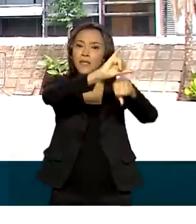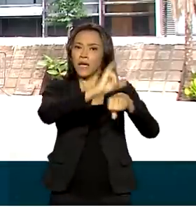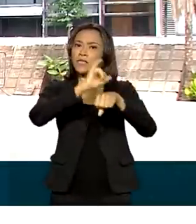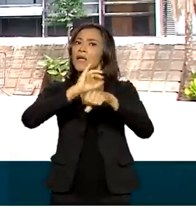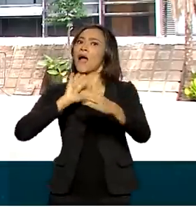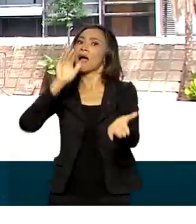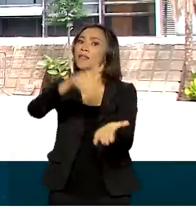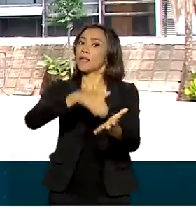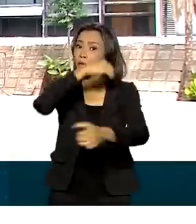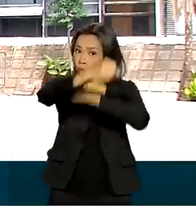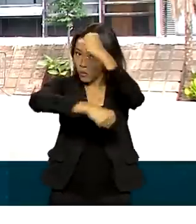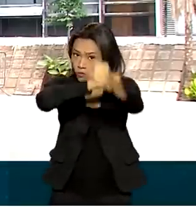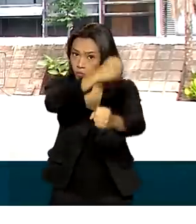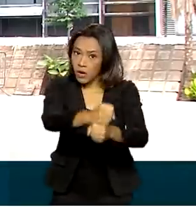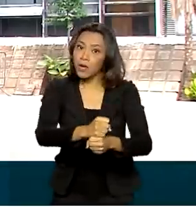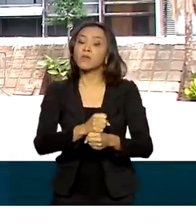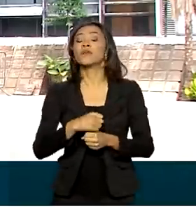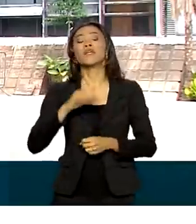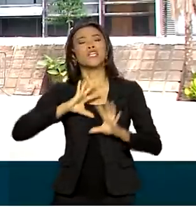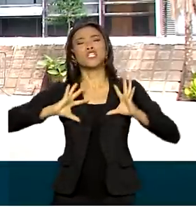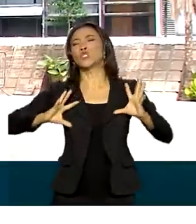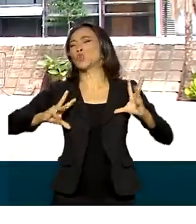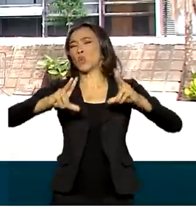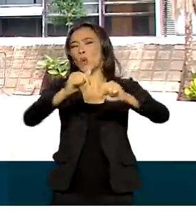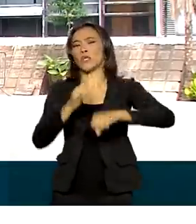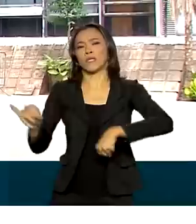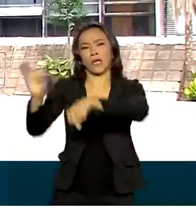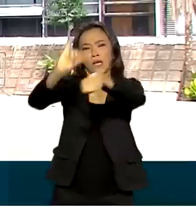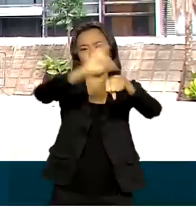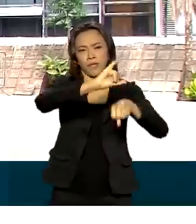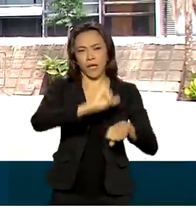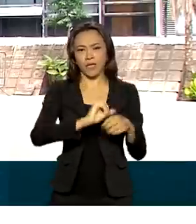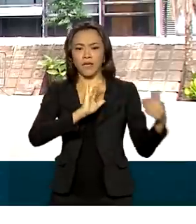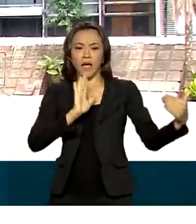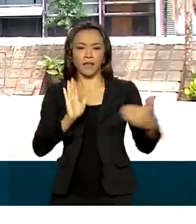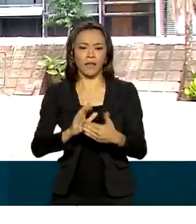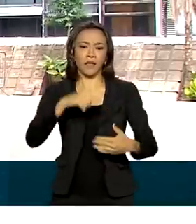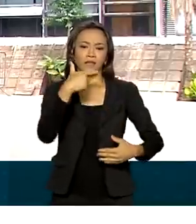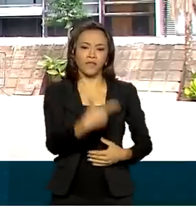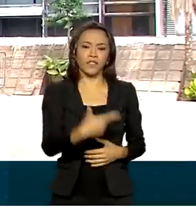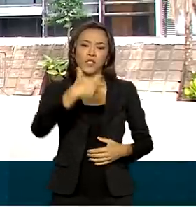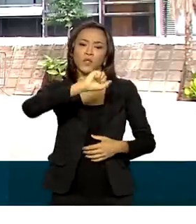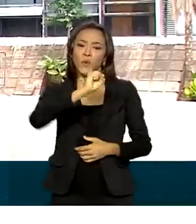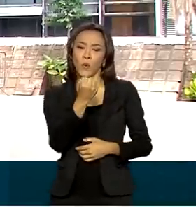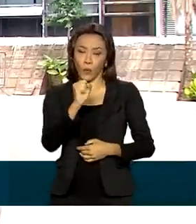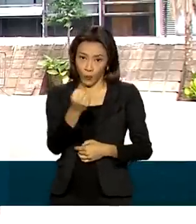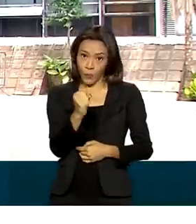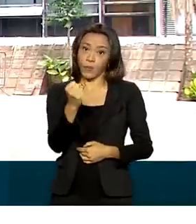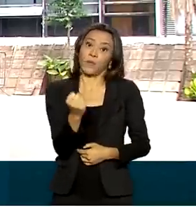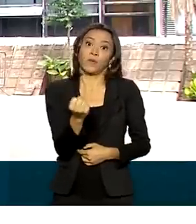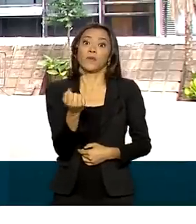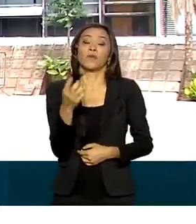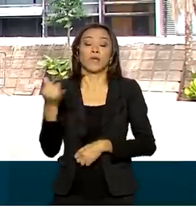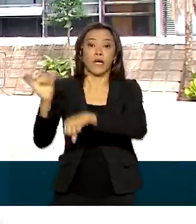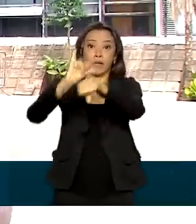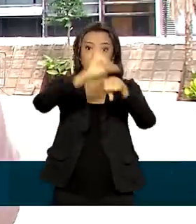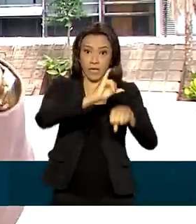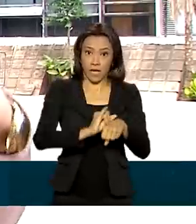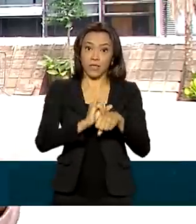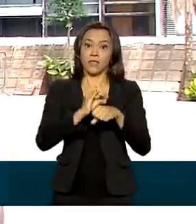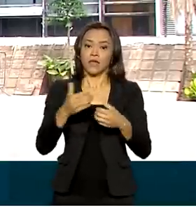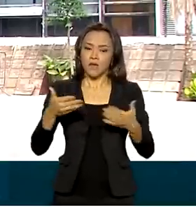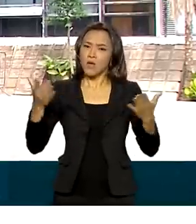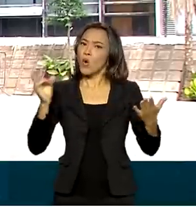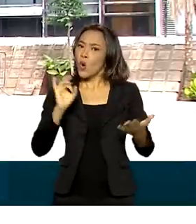cidades do país até 2028. E pelo alto número de candidatos, a expectativa aqui, Roberto, é que esse leilão continue não só hoje, mas